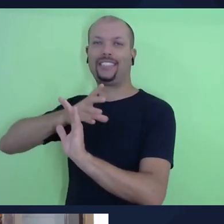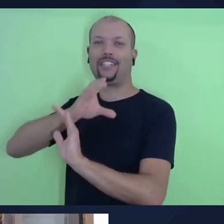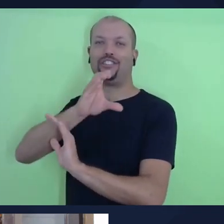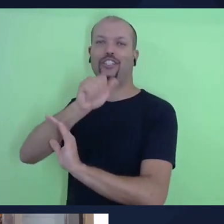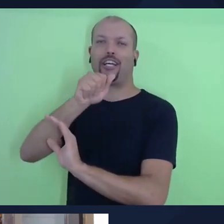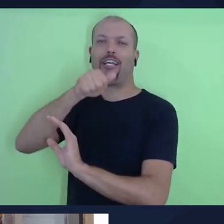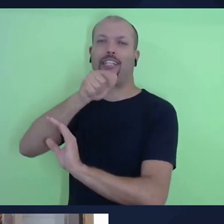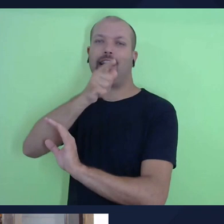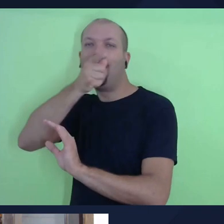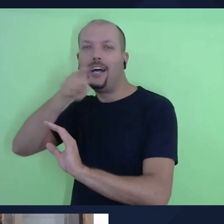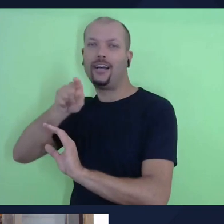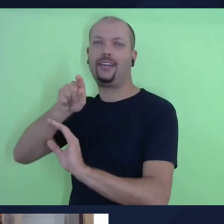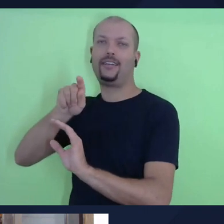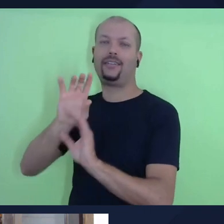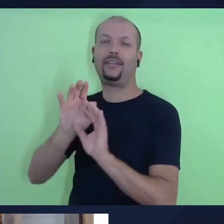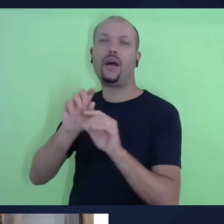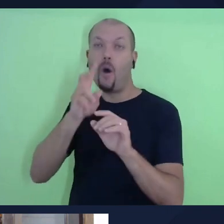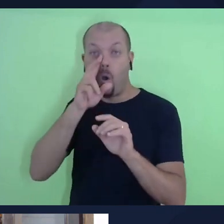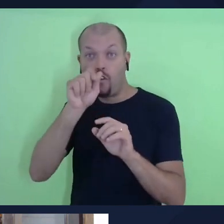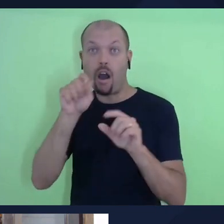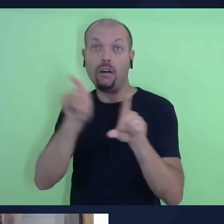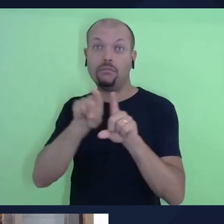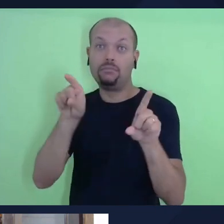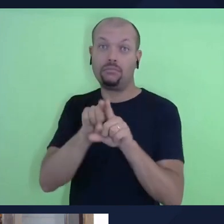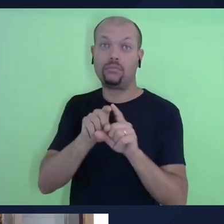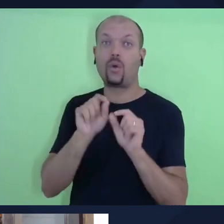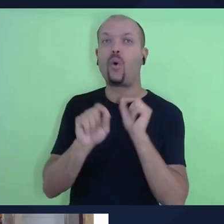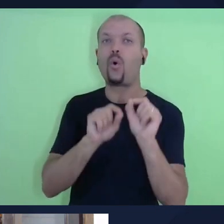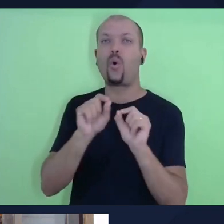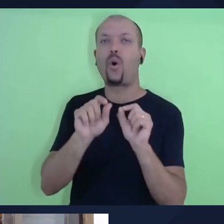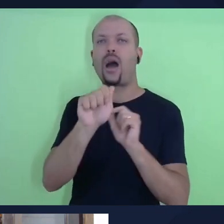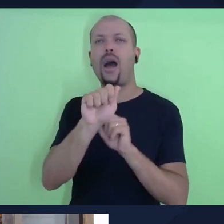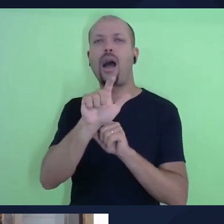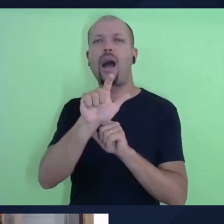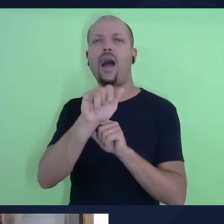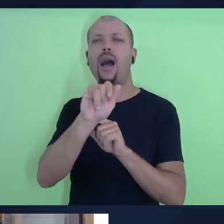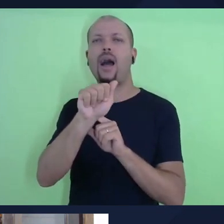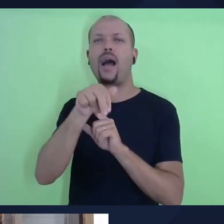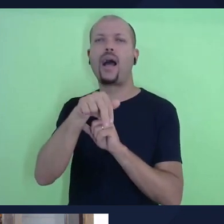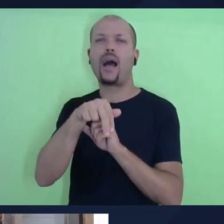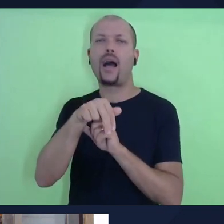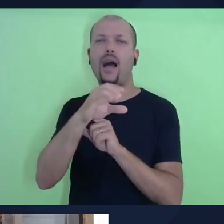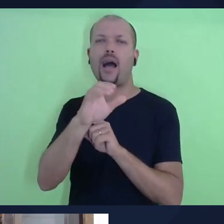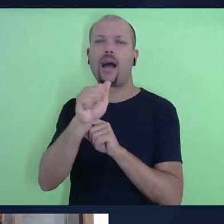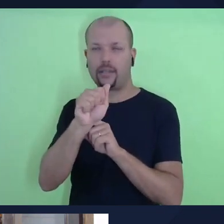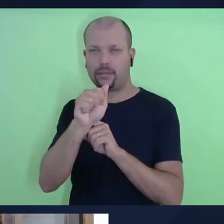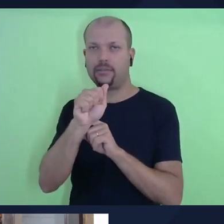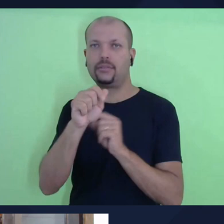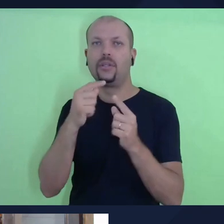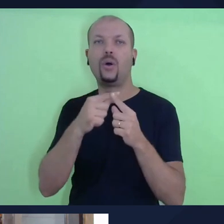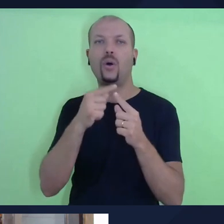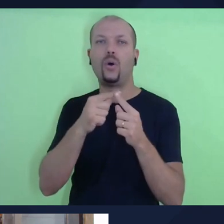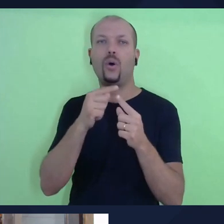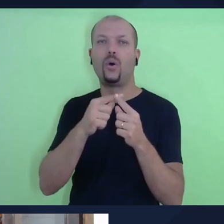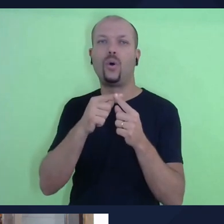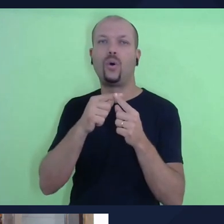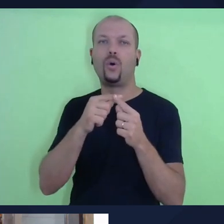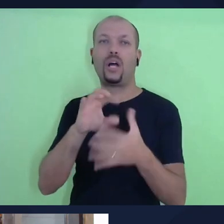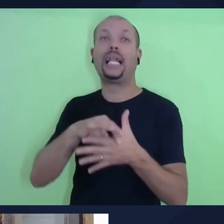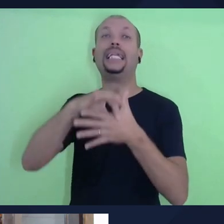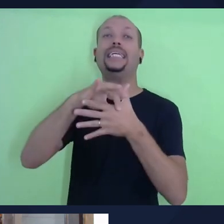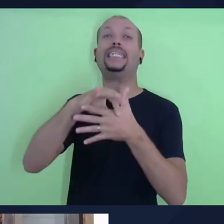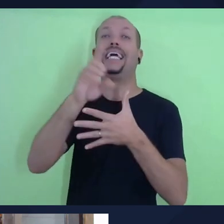vê também muito forte o texto, o termo aliança, sendo apresentada e depois relacionada à monarquia davídica.